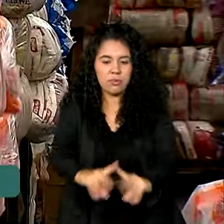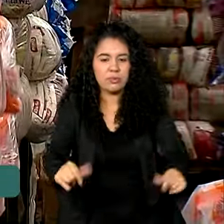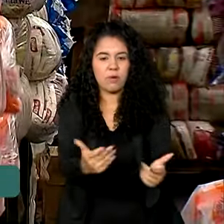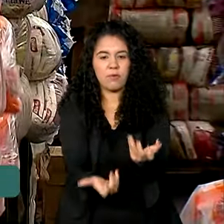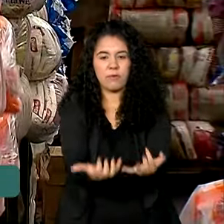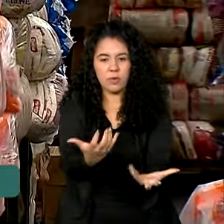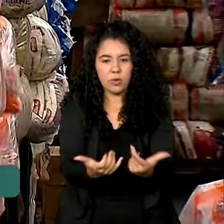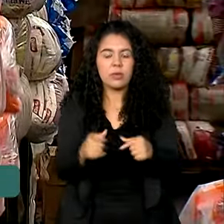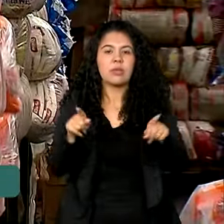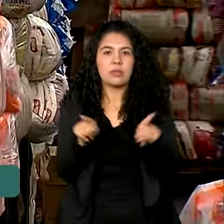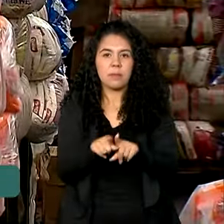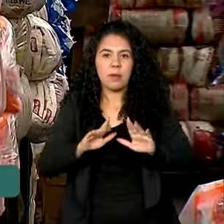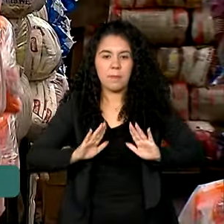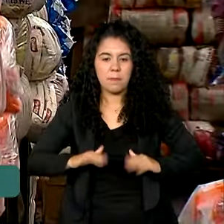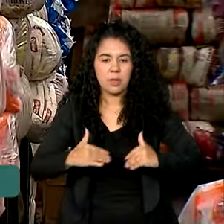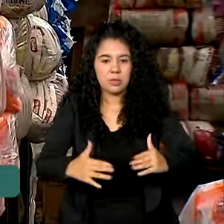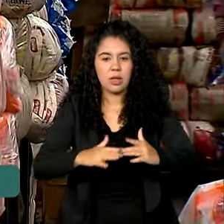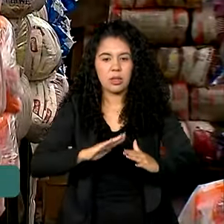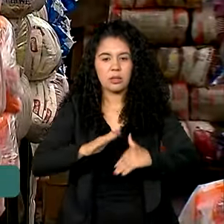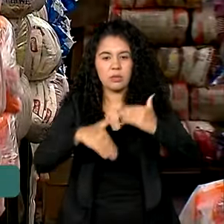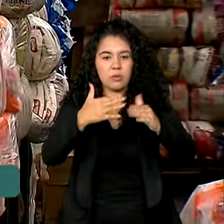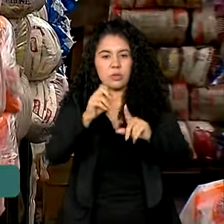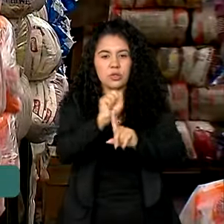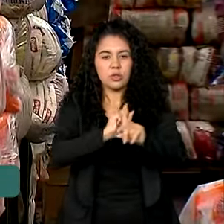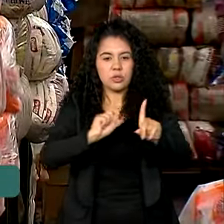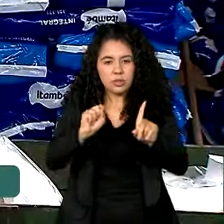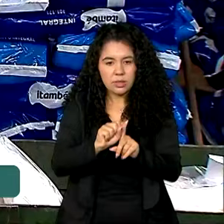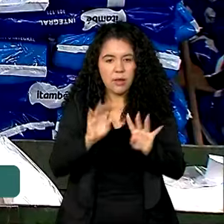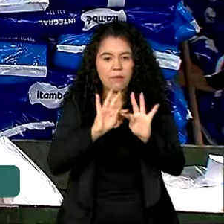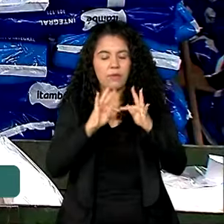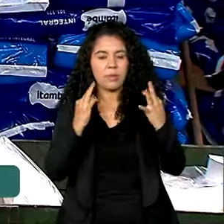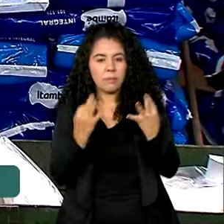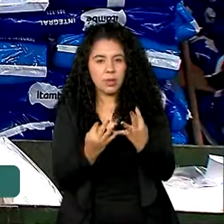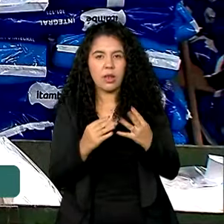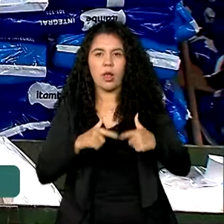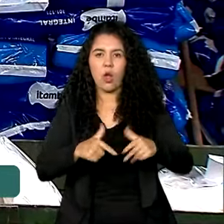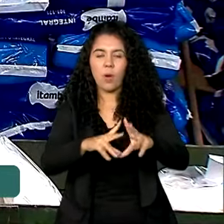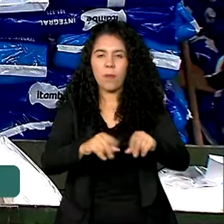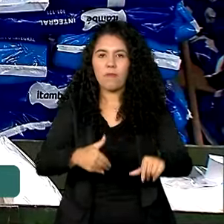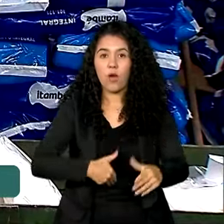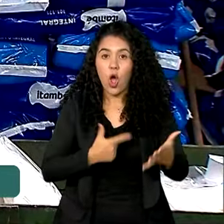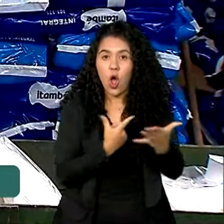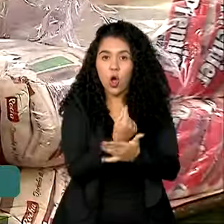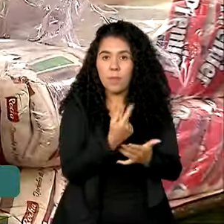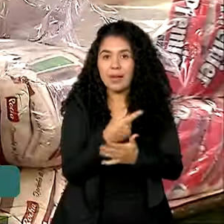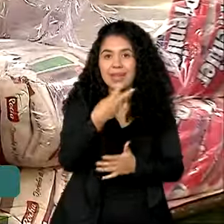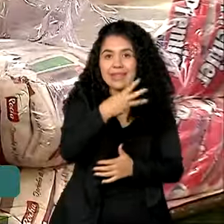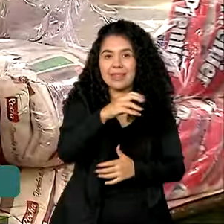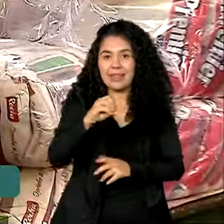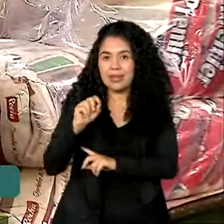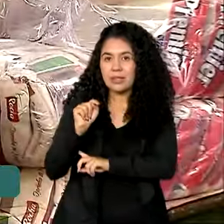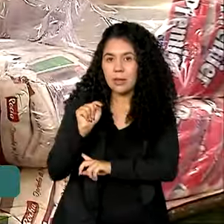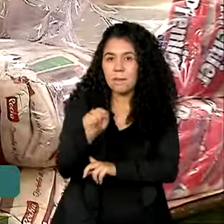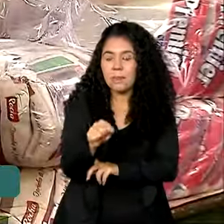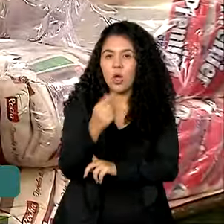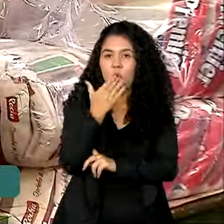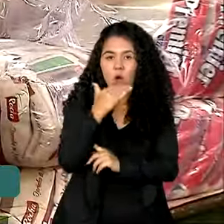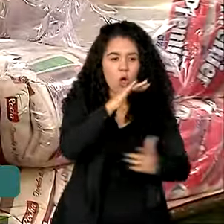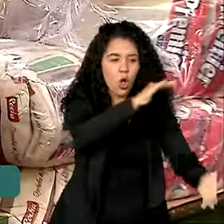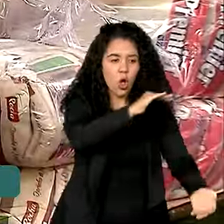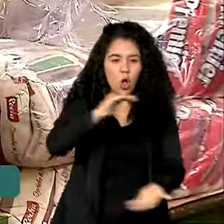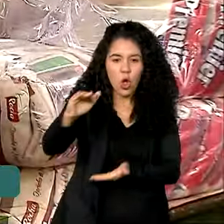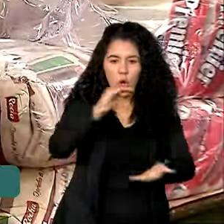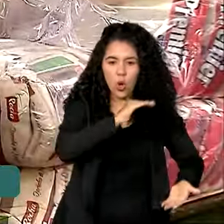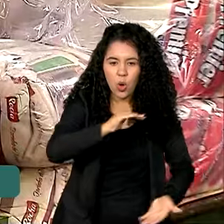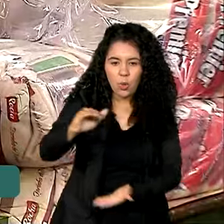Ministério do Desenvolvimento Social, Família e Combate à Fome que vai comprar 300 mil cestas de alimentos e 7